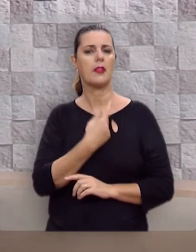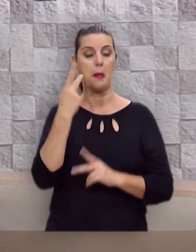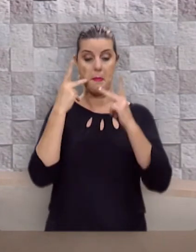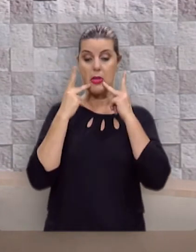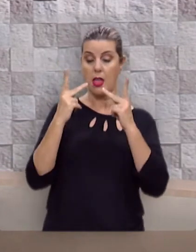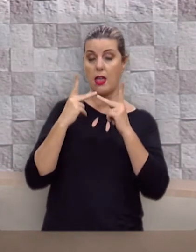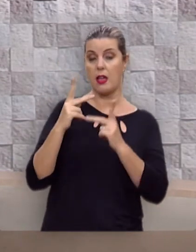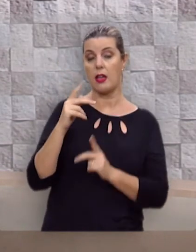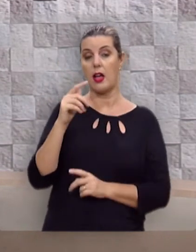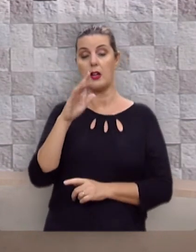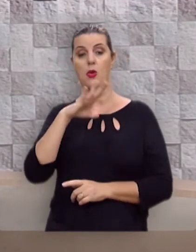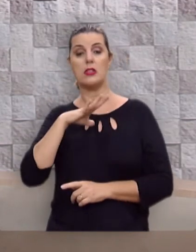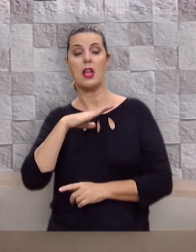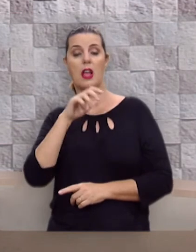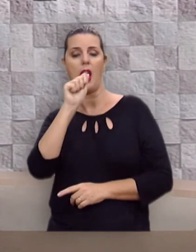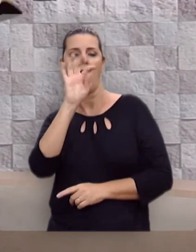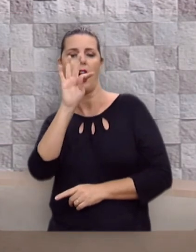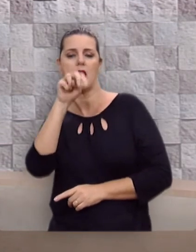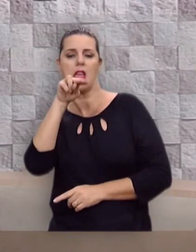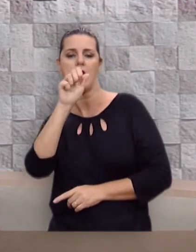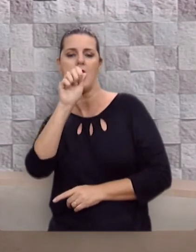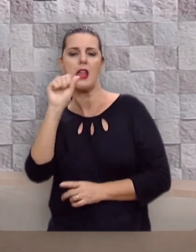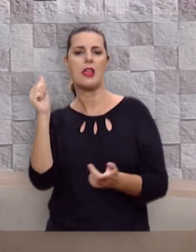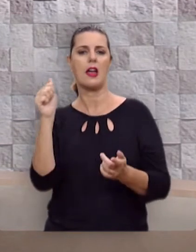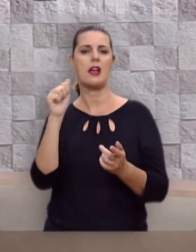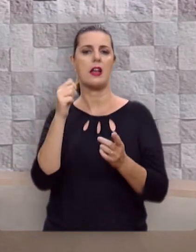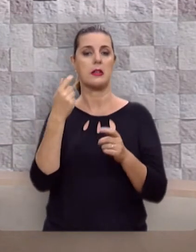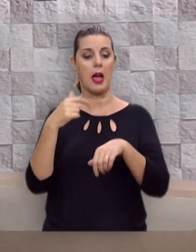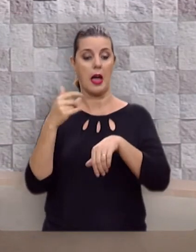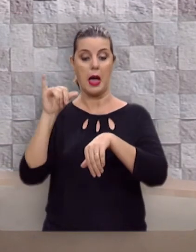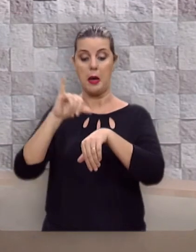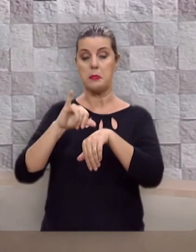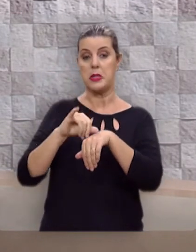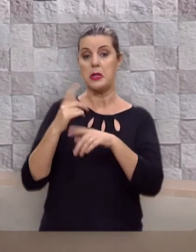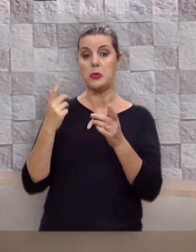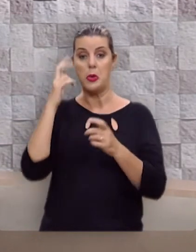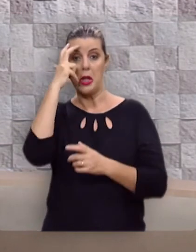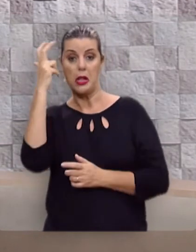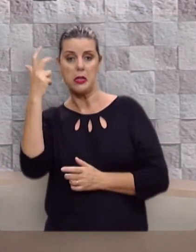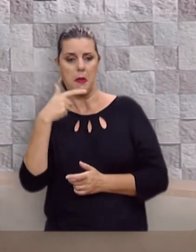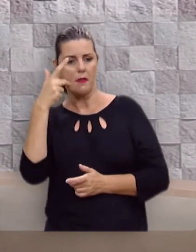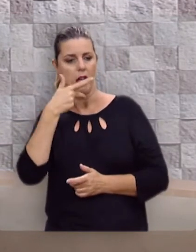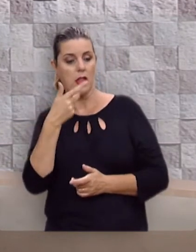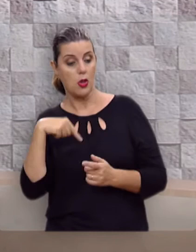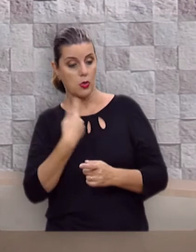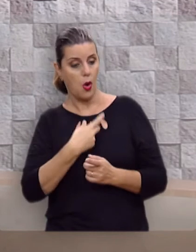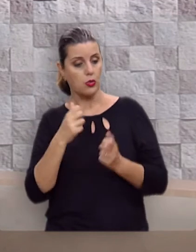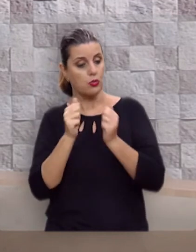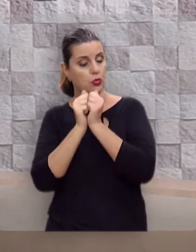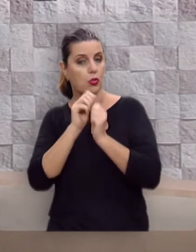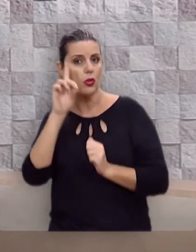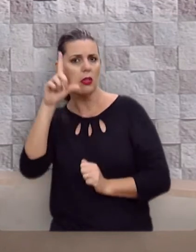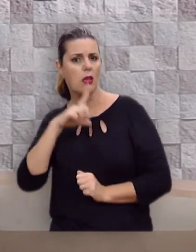pregando em Atenas, a capital intelectual do mundo, quando diz que em Deus vivemos, nos movemos